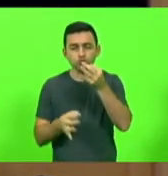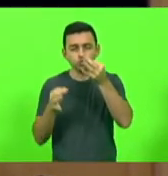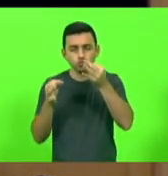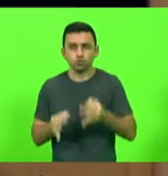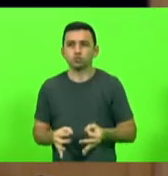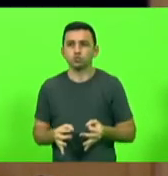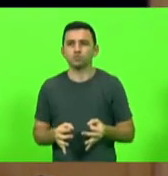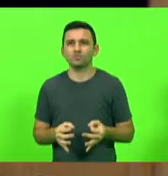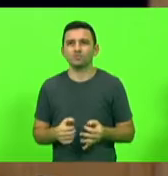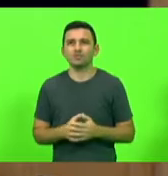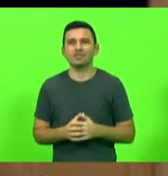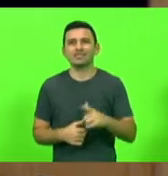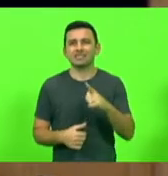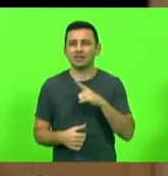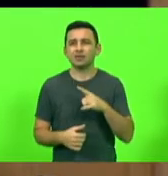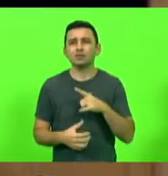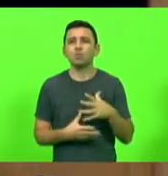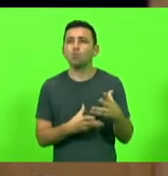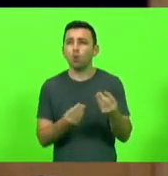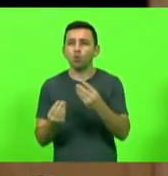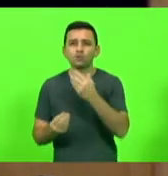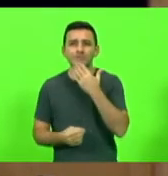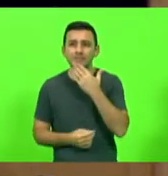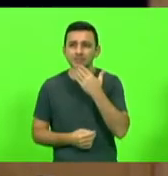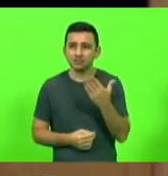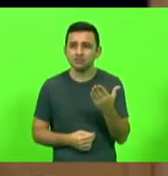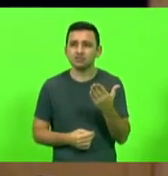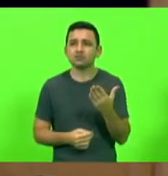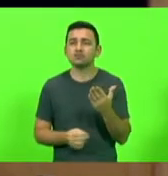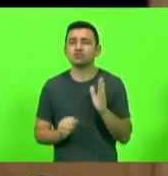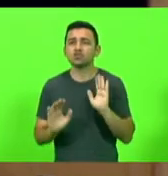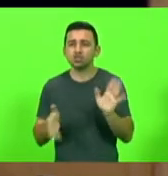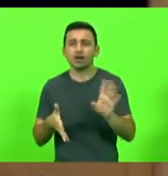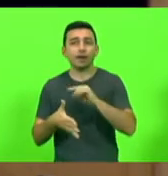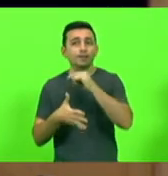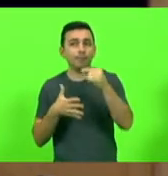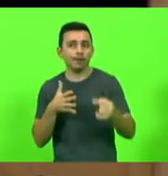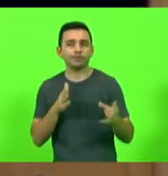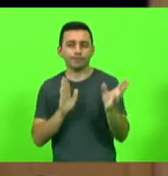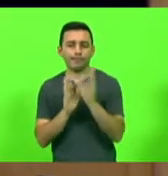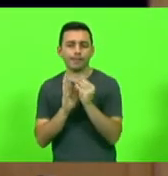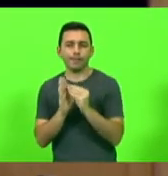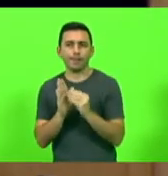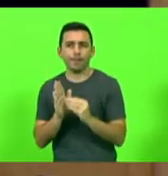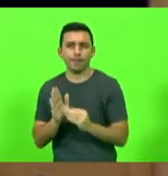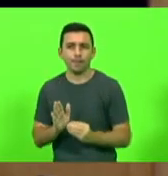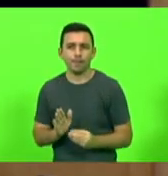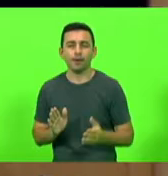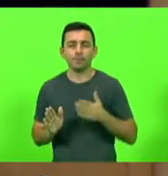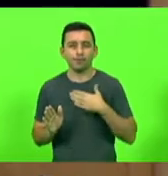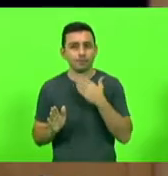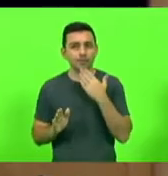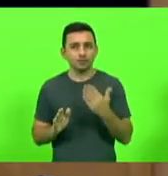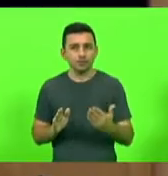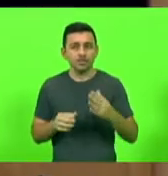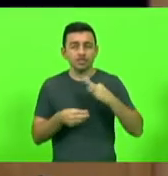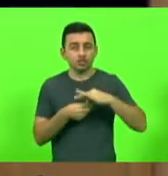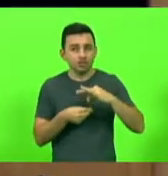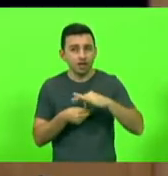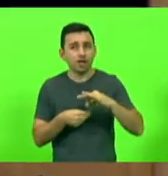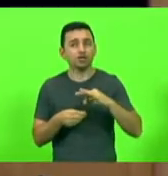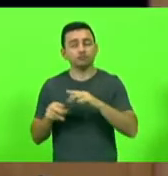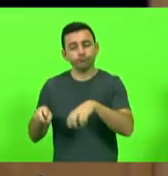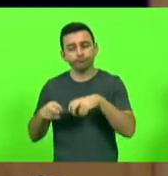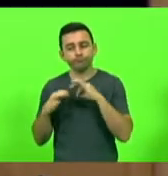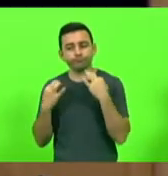enfim, uma série de reivindicações que estão também nessa pauta de reivindicações das entidades da agricultura familiar,